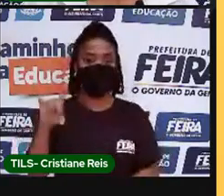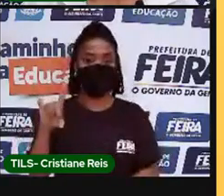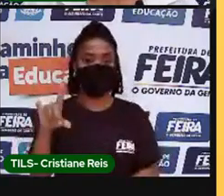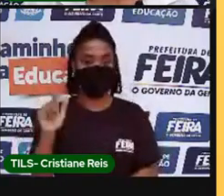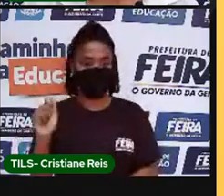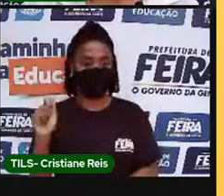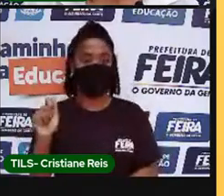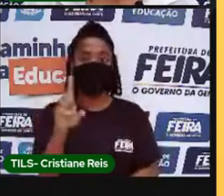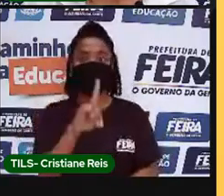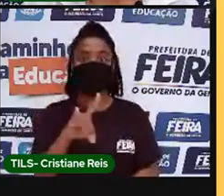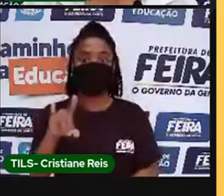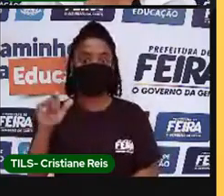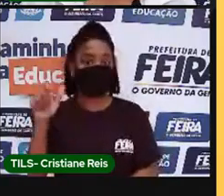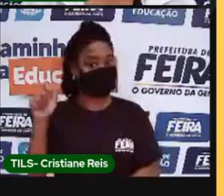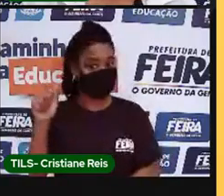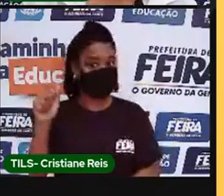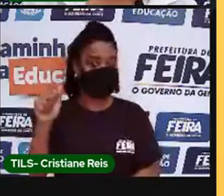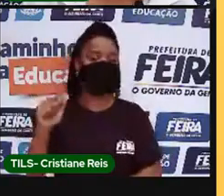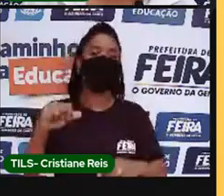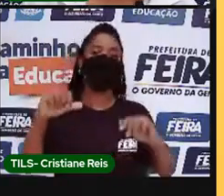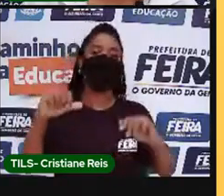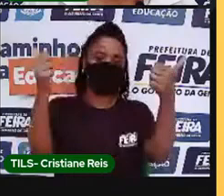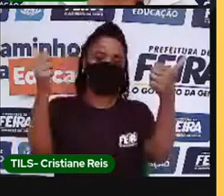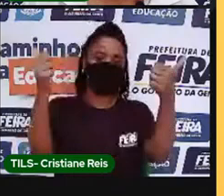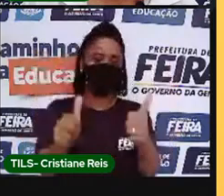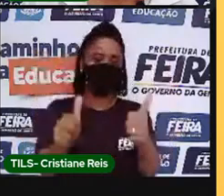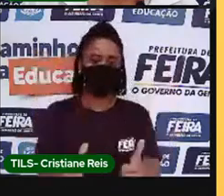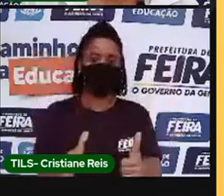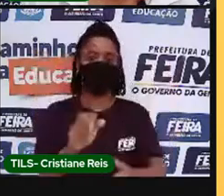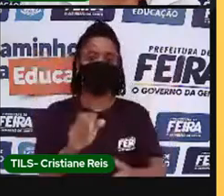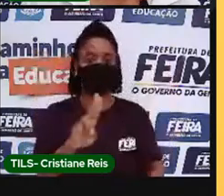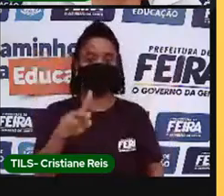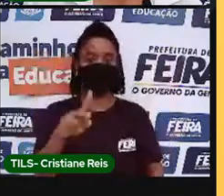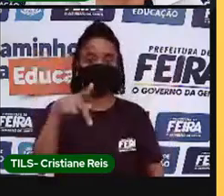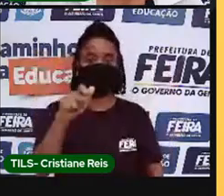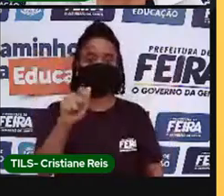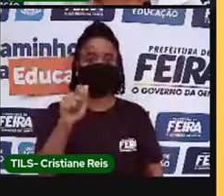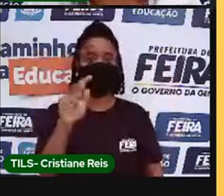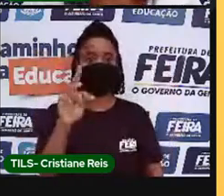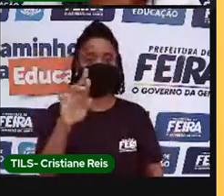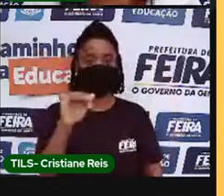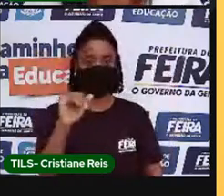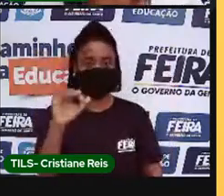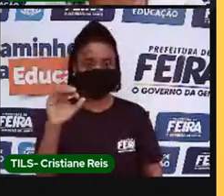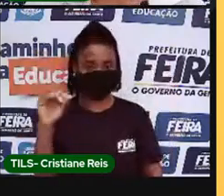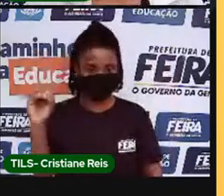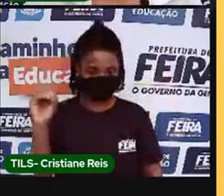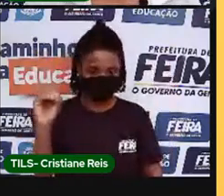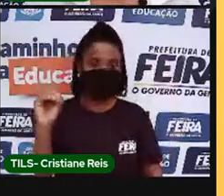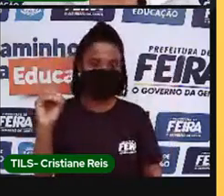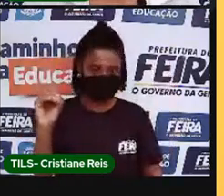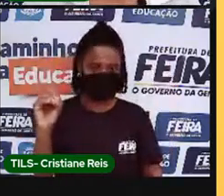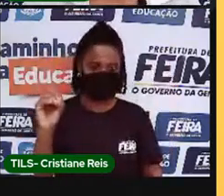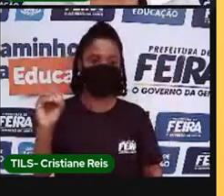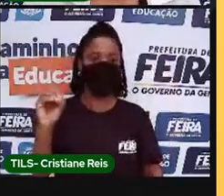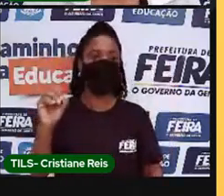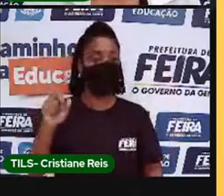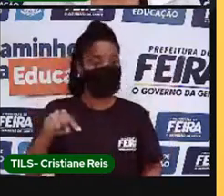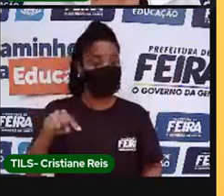Patrick's Day, dia de Santo Patrício. É um padroeiro deste país.